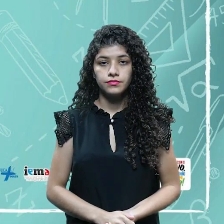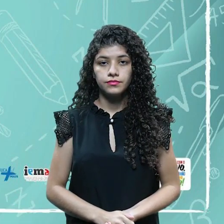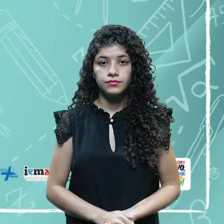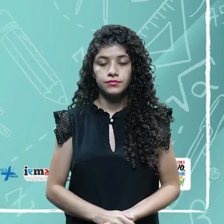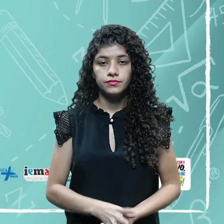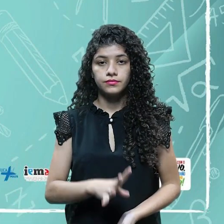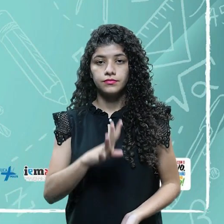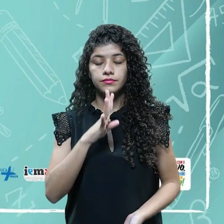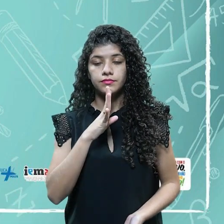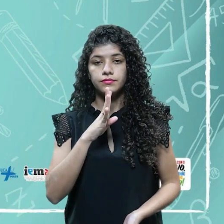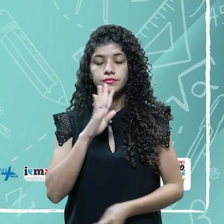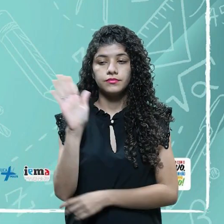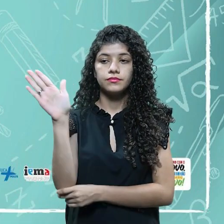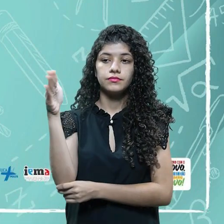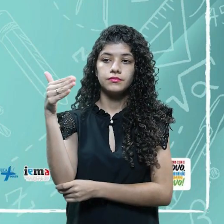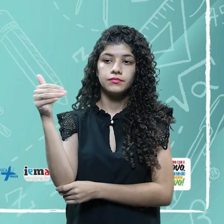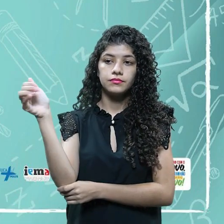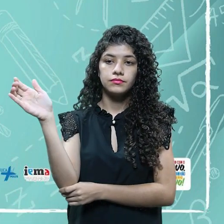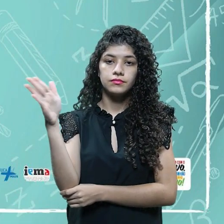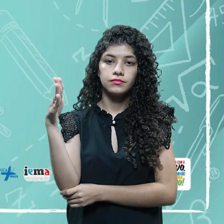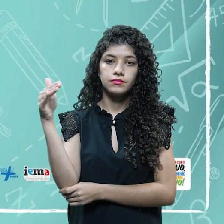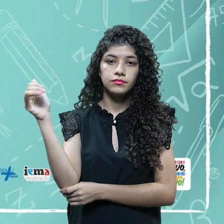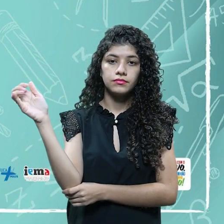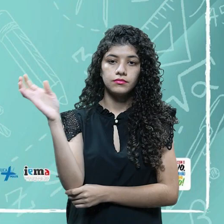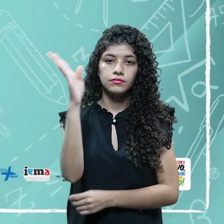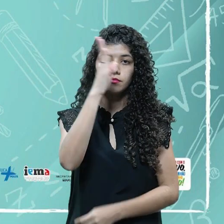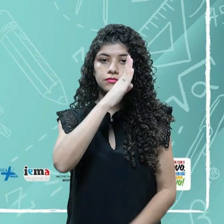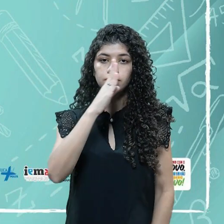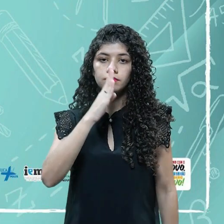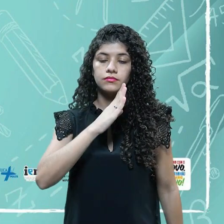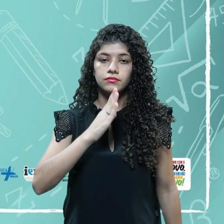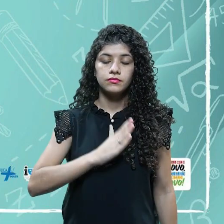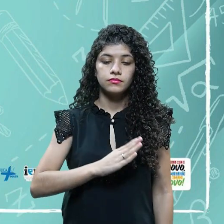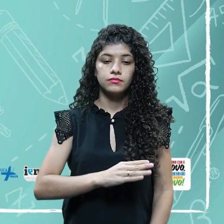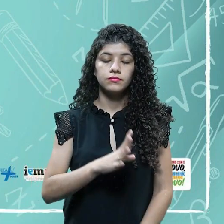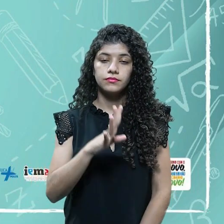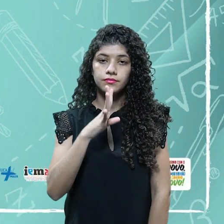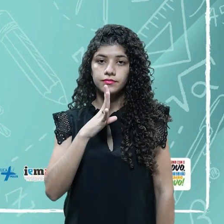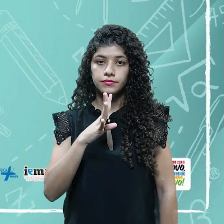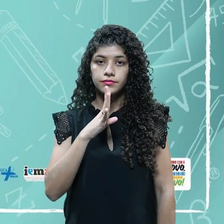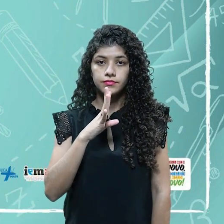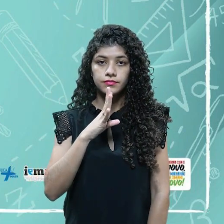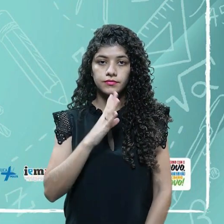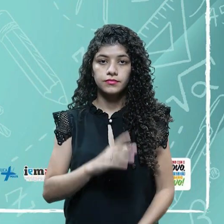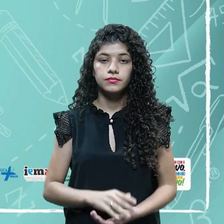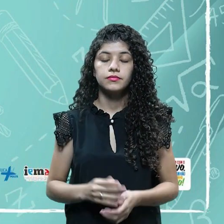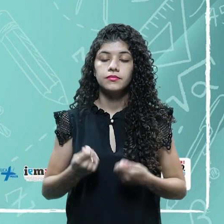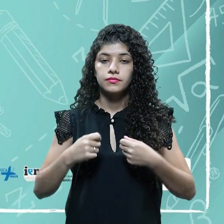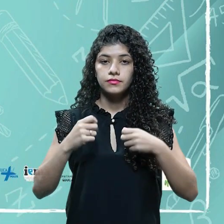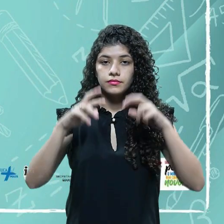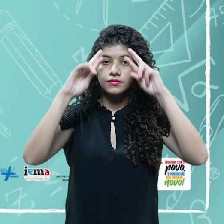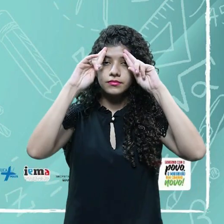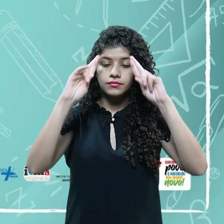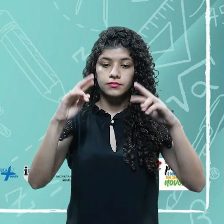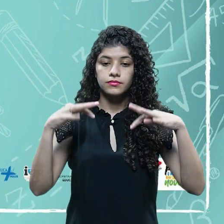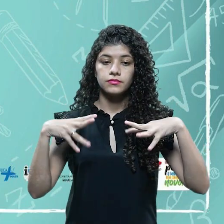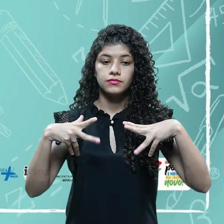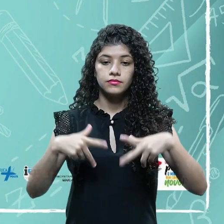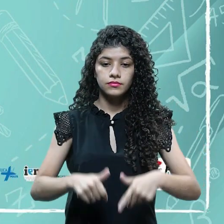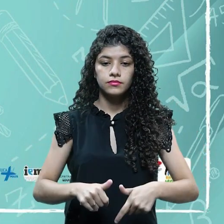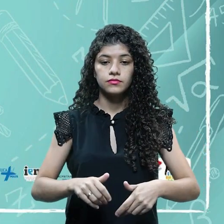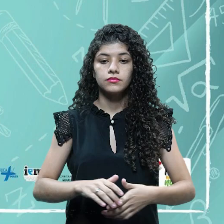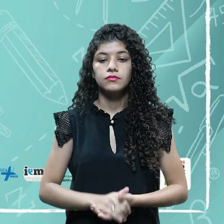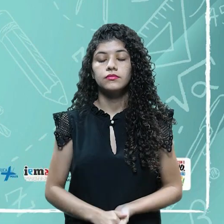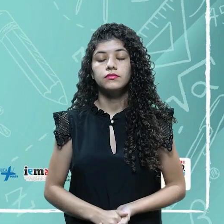símbolos de um país. Então, ela deve ser respeitada por todos, cidadãos locais e estrangeiros.